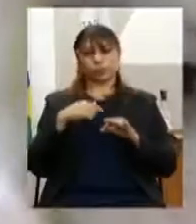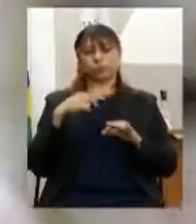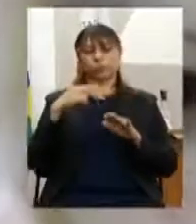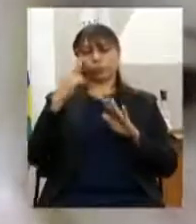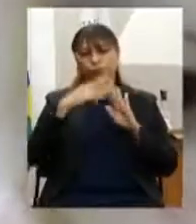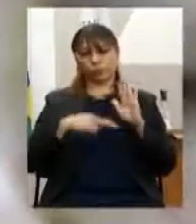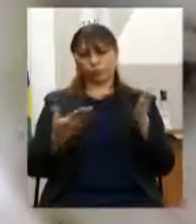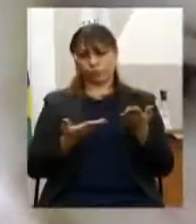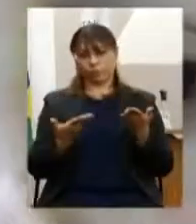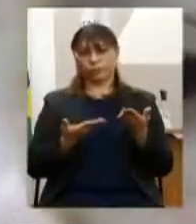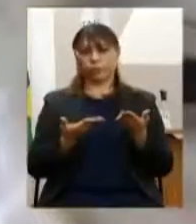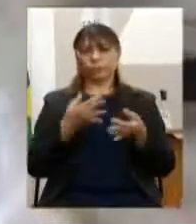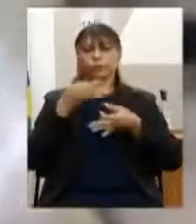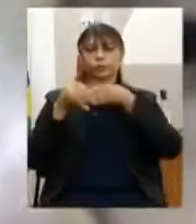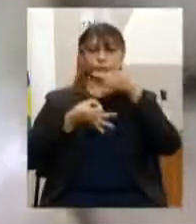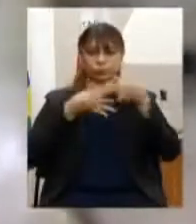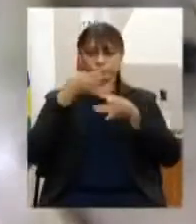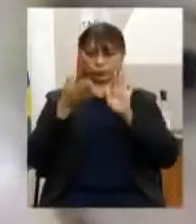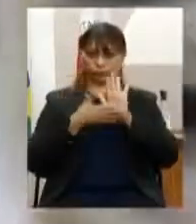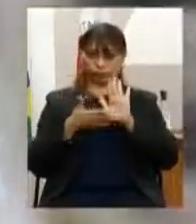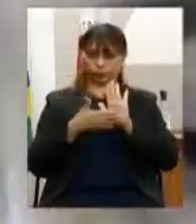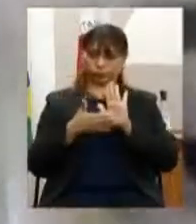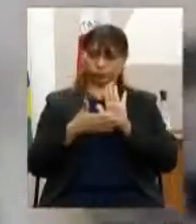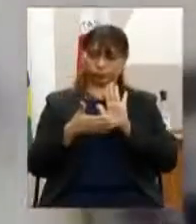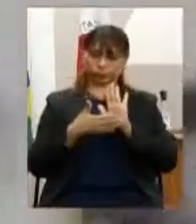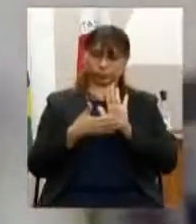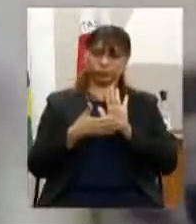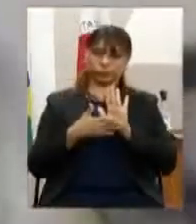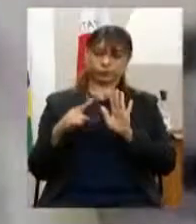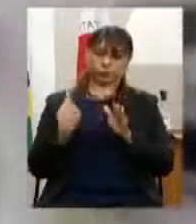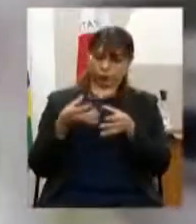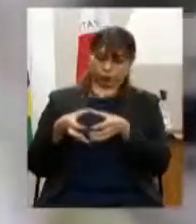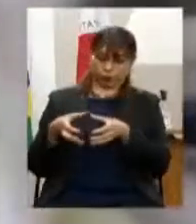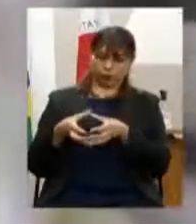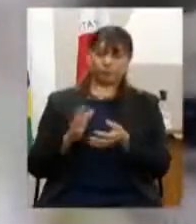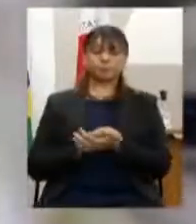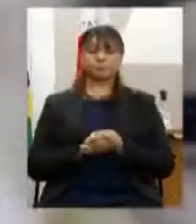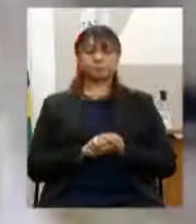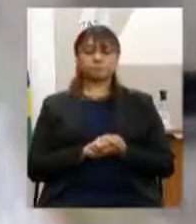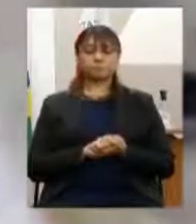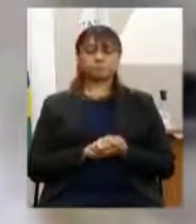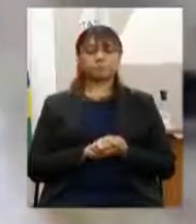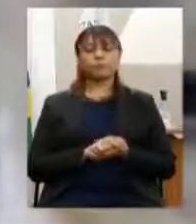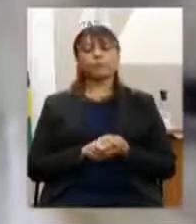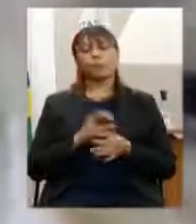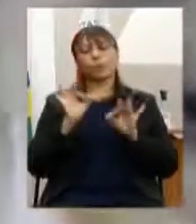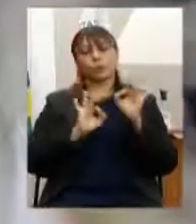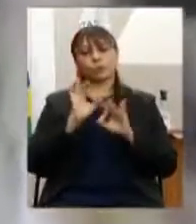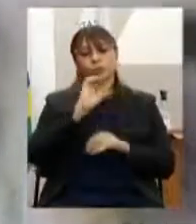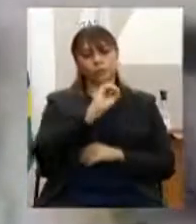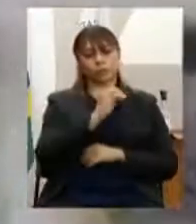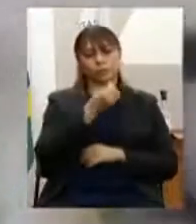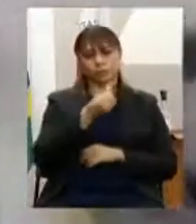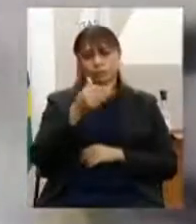relatoria agora das sugestões apresentadas pelo GRU. Bom, no programa 067,